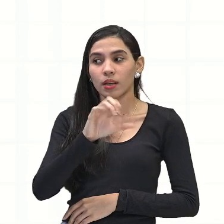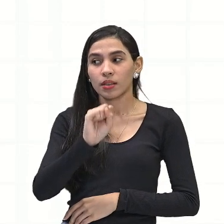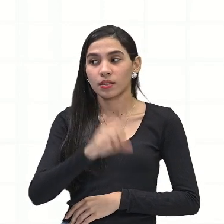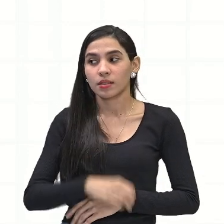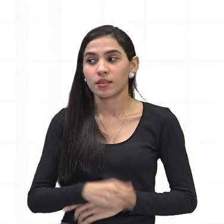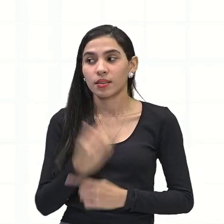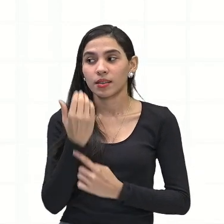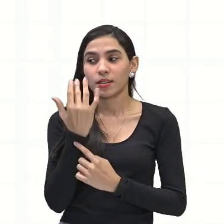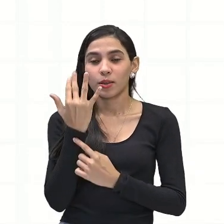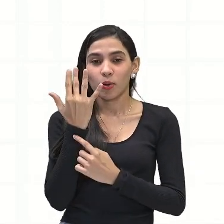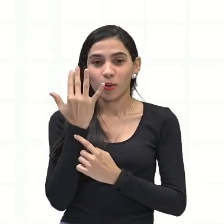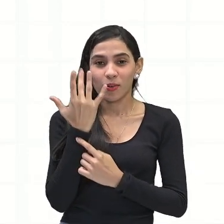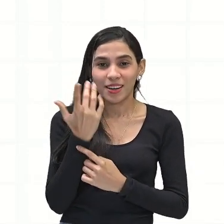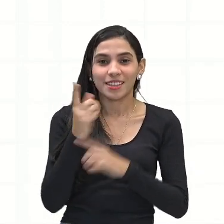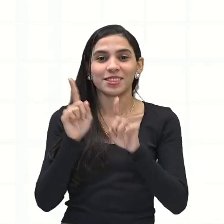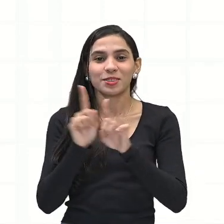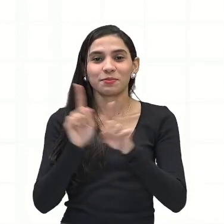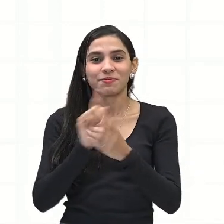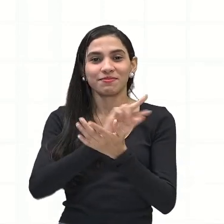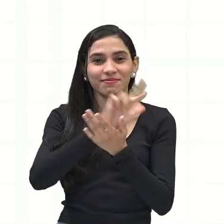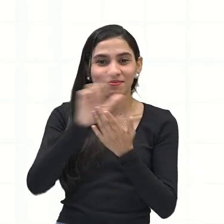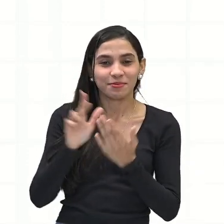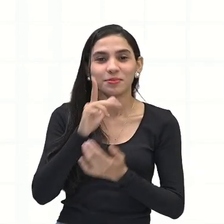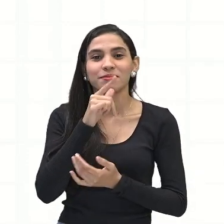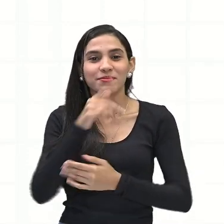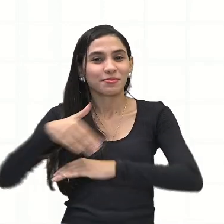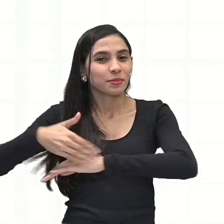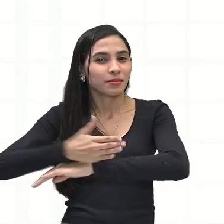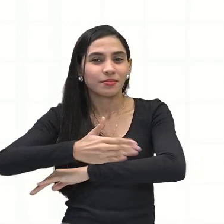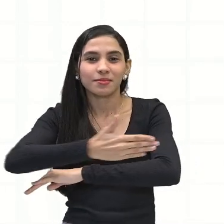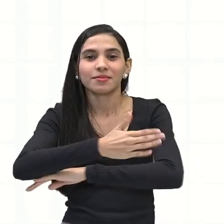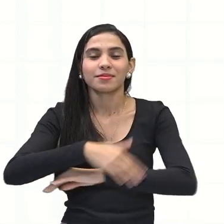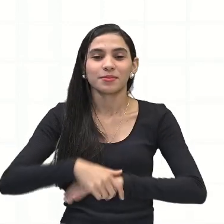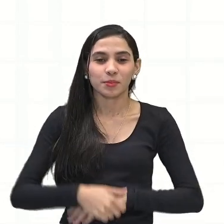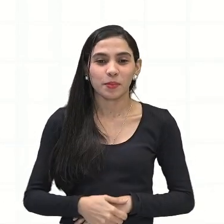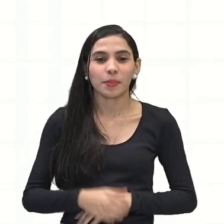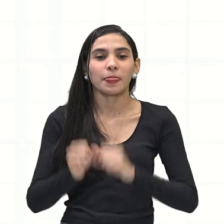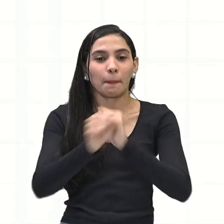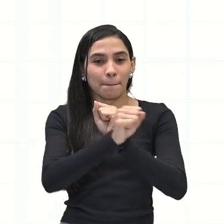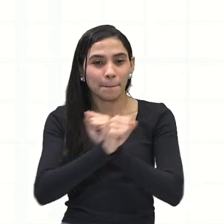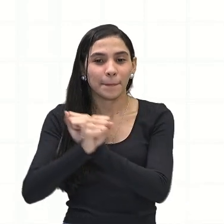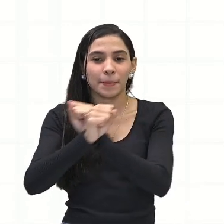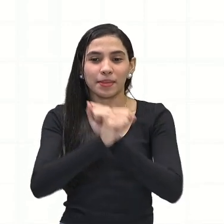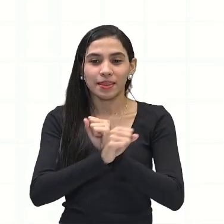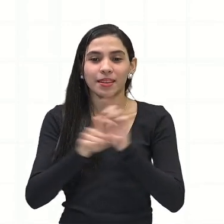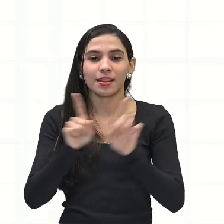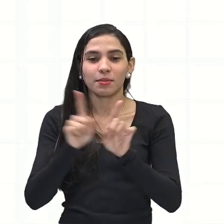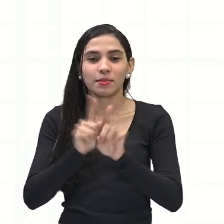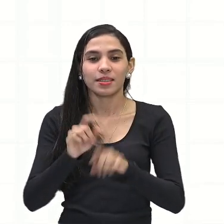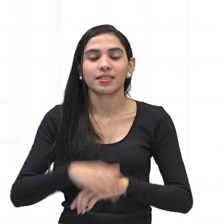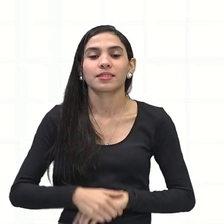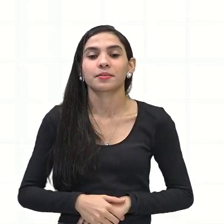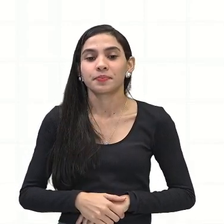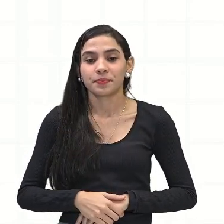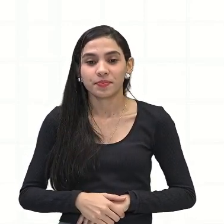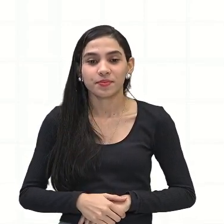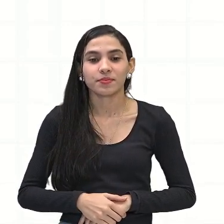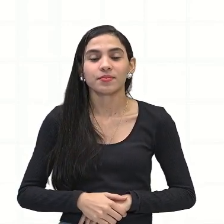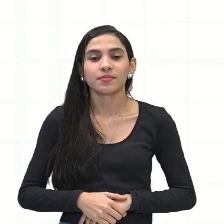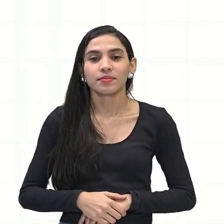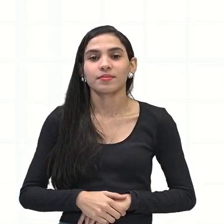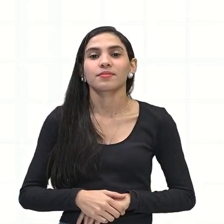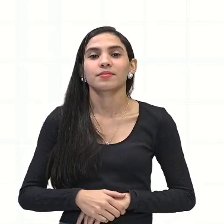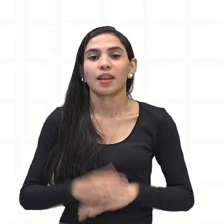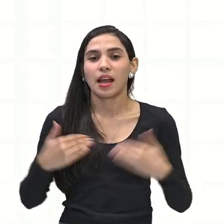biodiversidade no mar. Então, proteger esses ecossistemas marinhos,